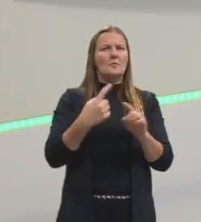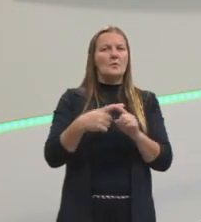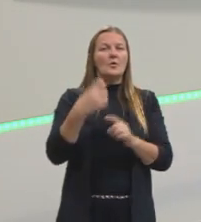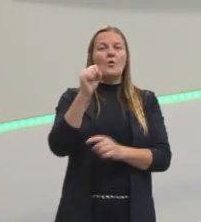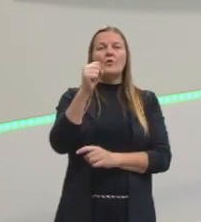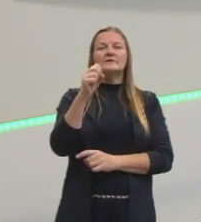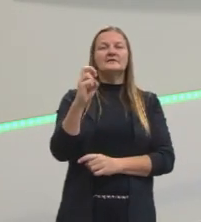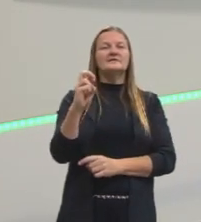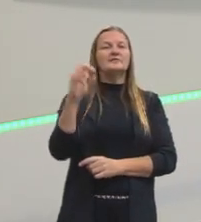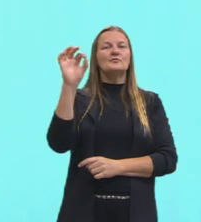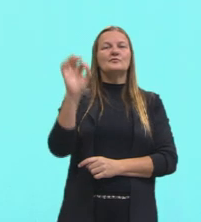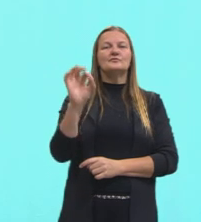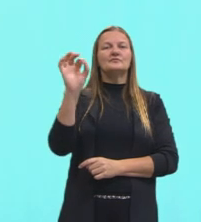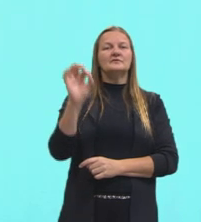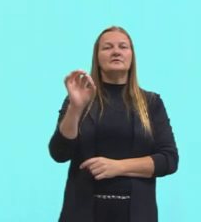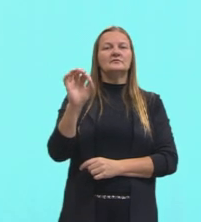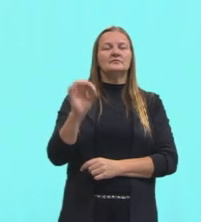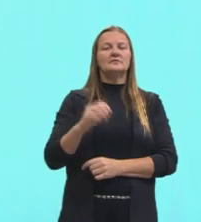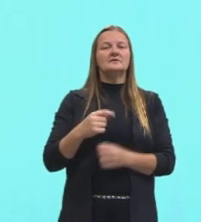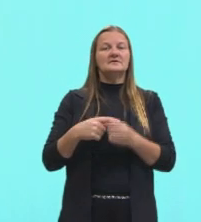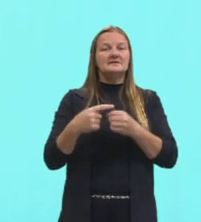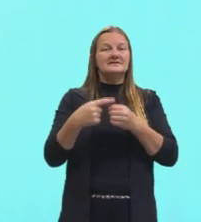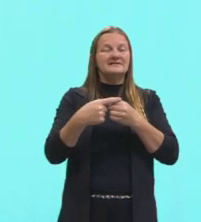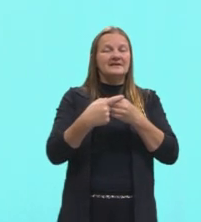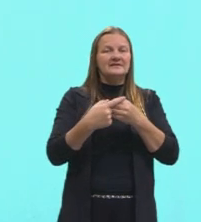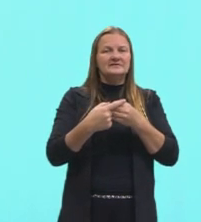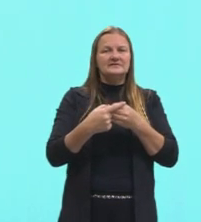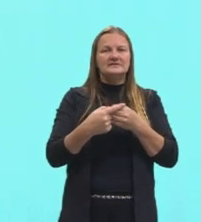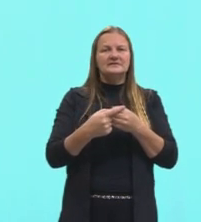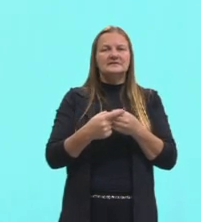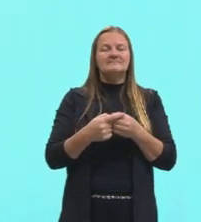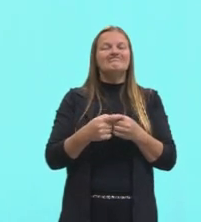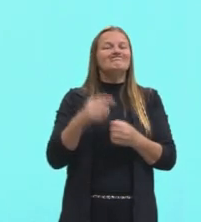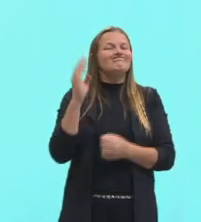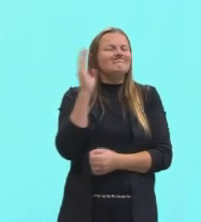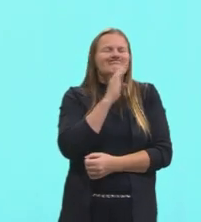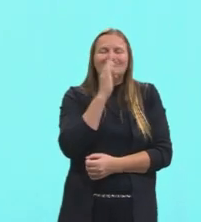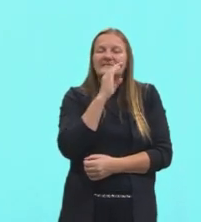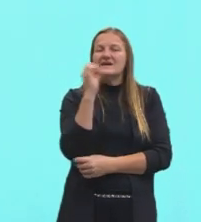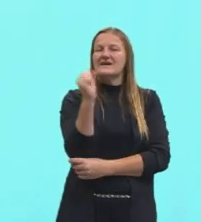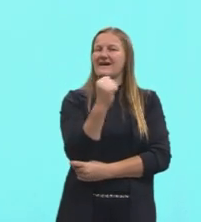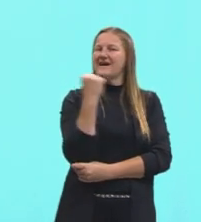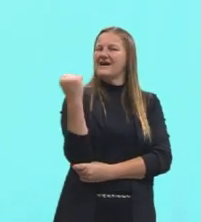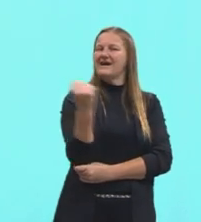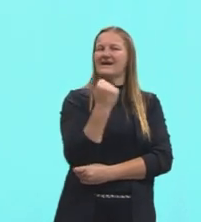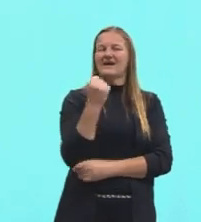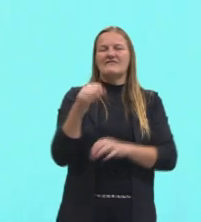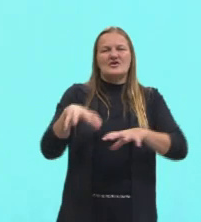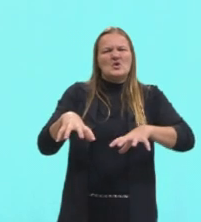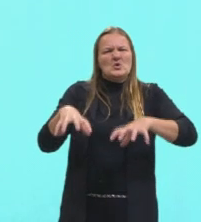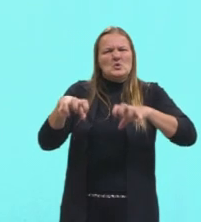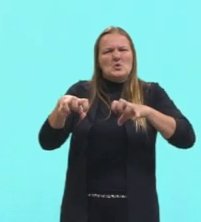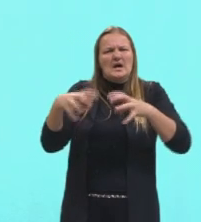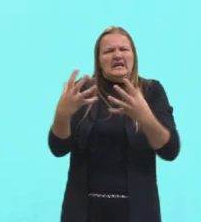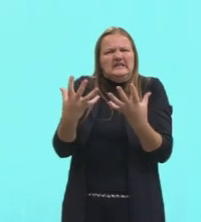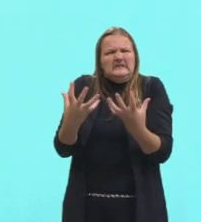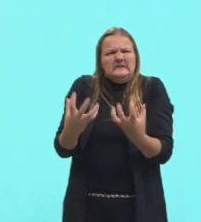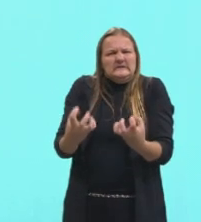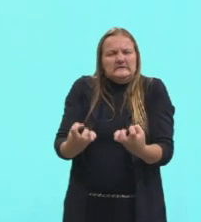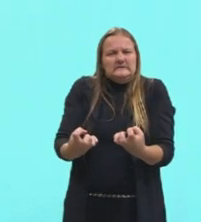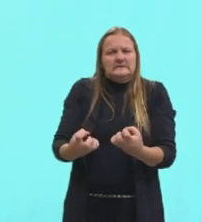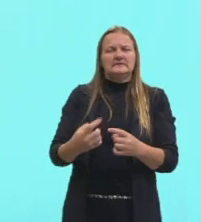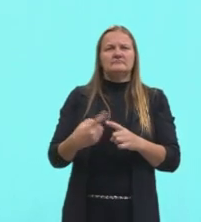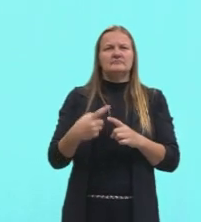85% dos municípios decretaram emergência em situação da estiagem, justamente porque é um ano de Laninha,